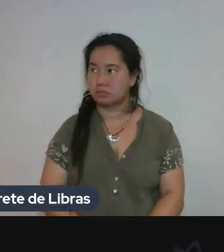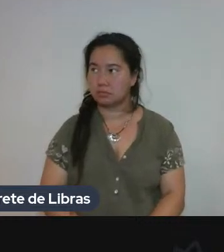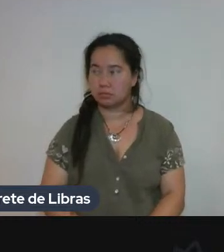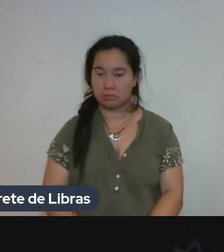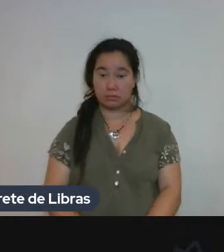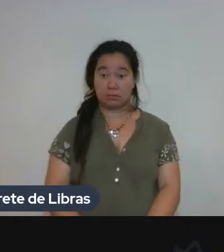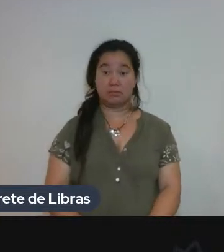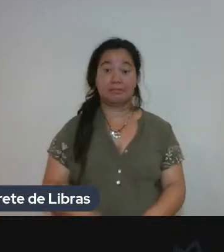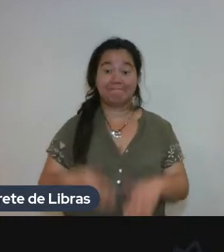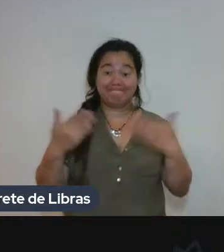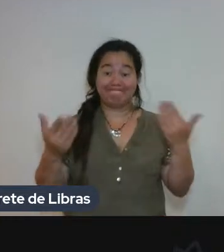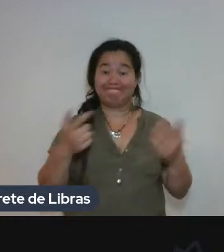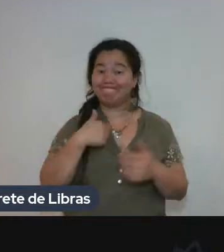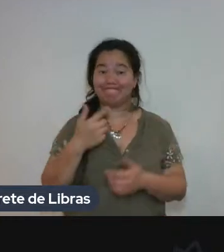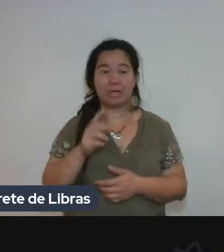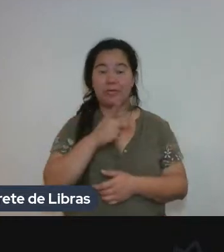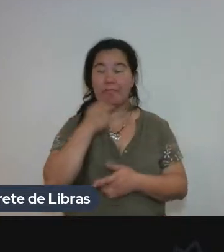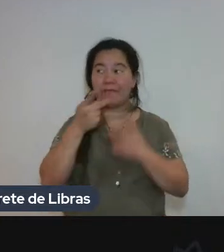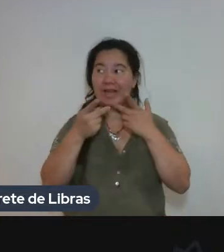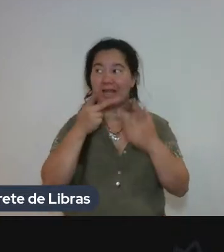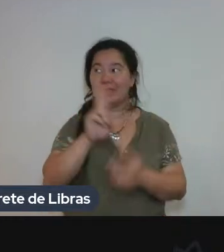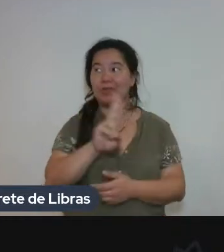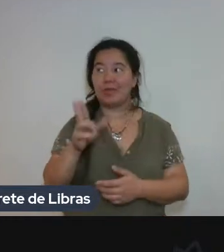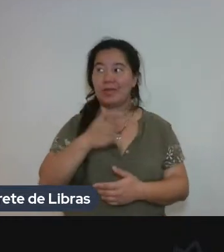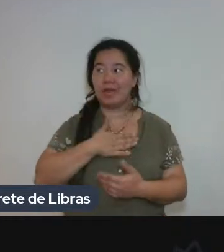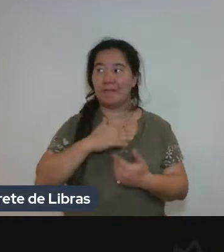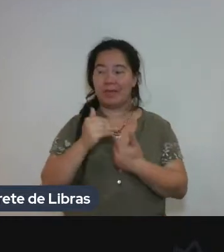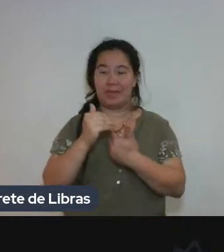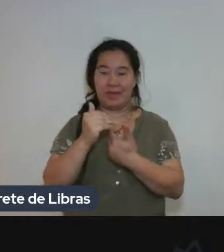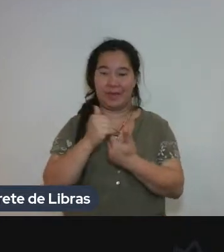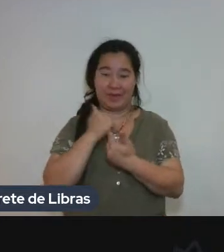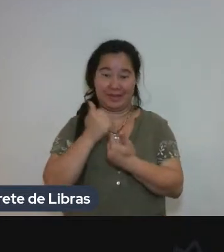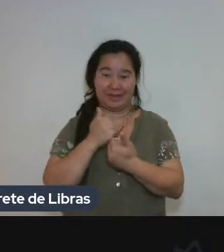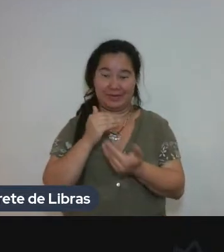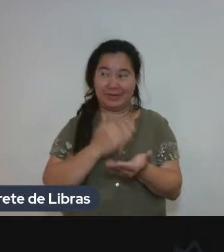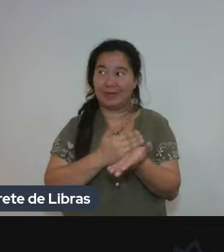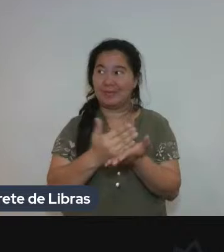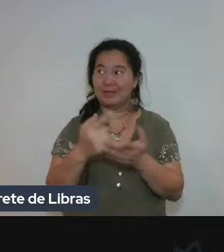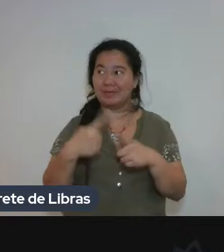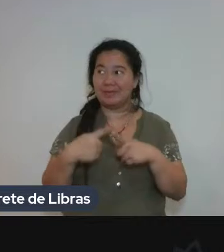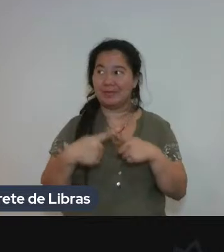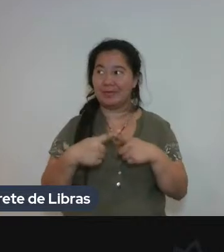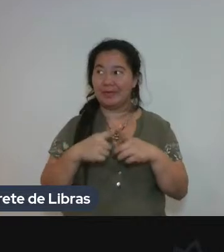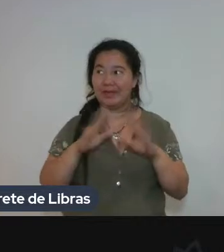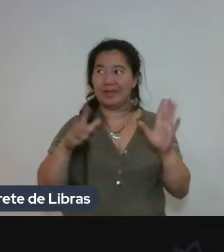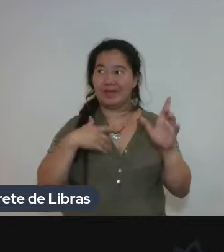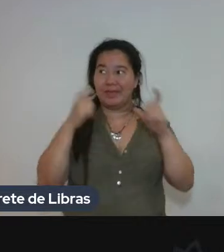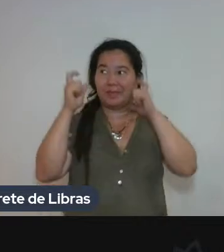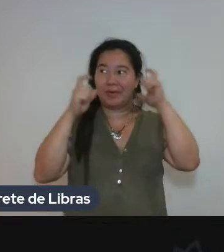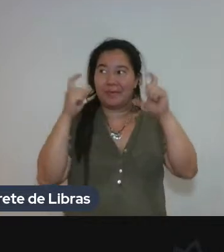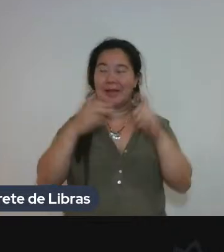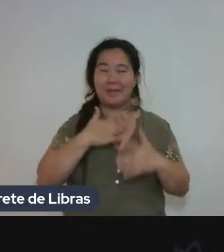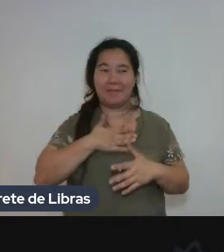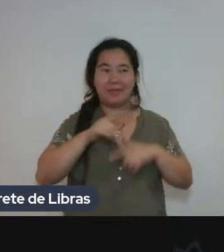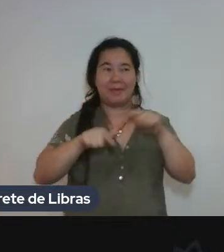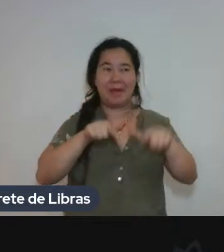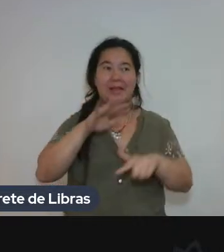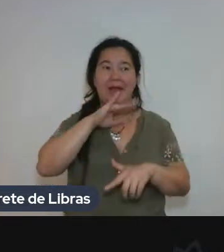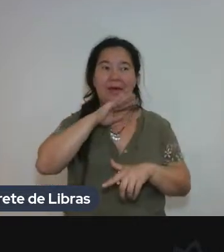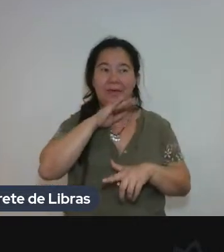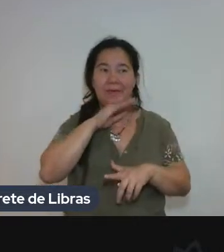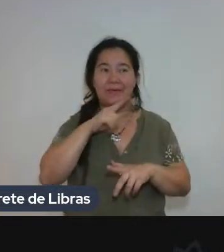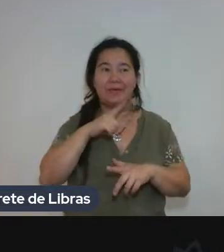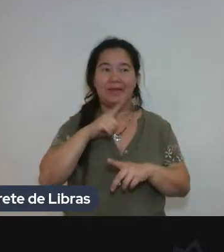Então, eu não falo o nome da minha orientadora no início, porque eu estou preocupada do meu trabalho ser ruim e associarem a minha orientadora. Mas a minha